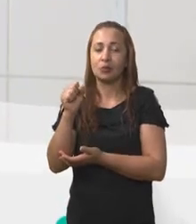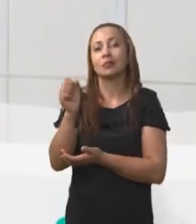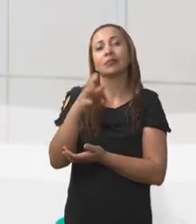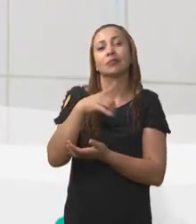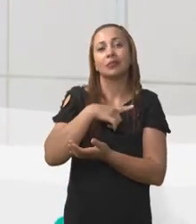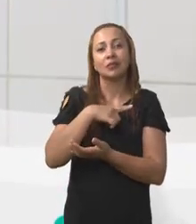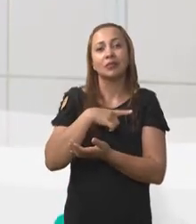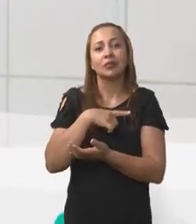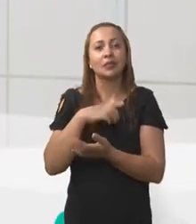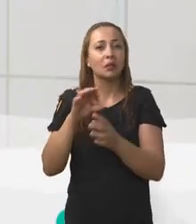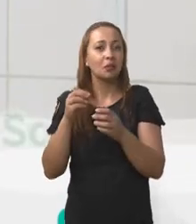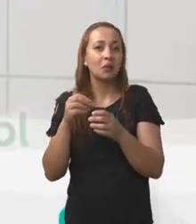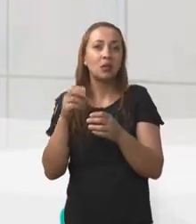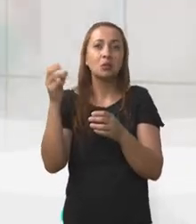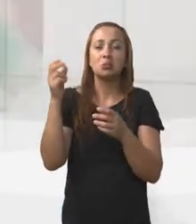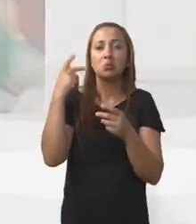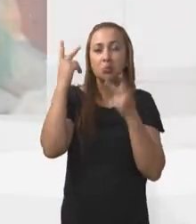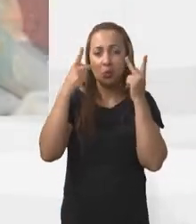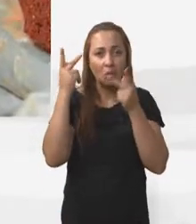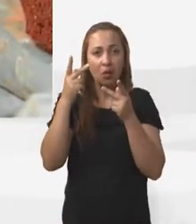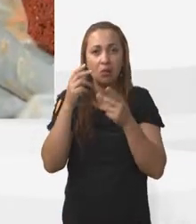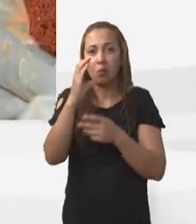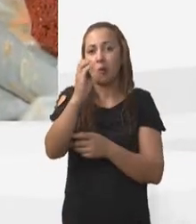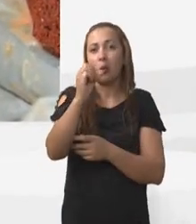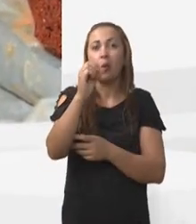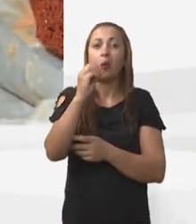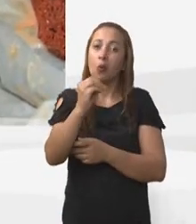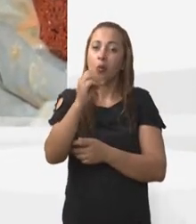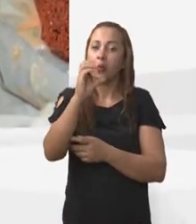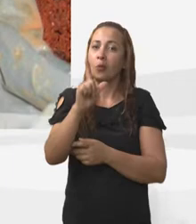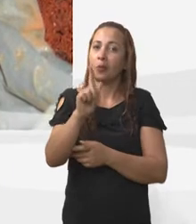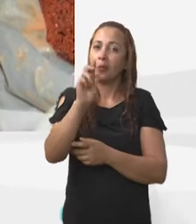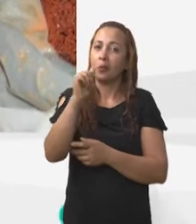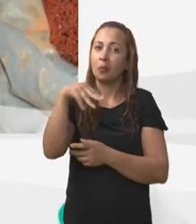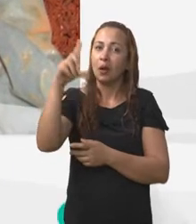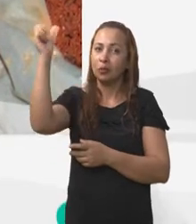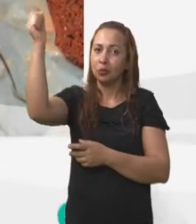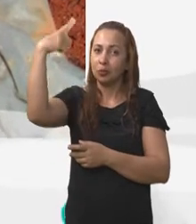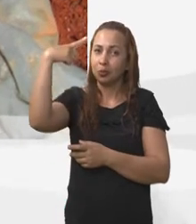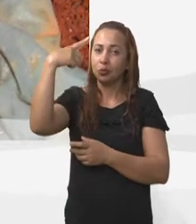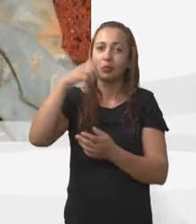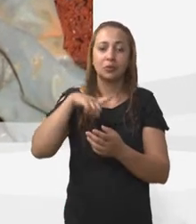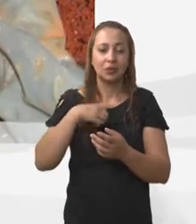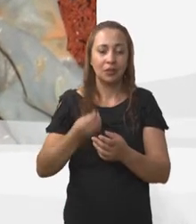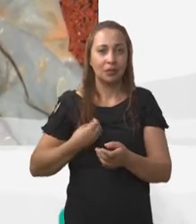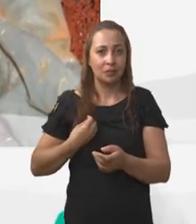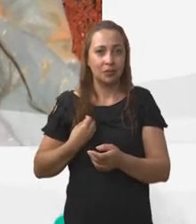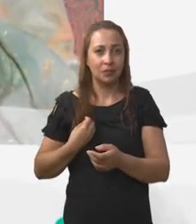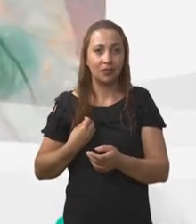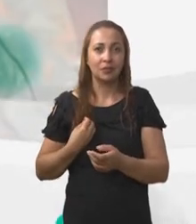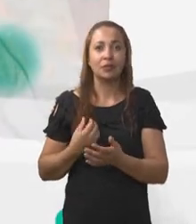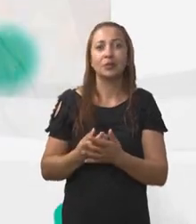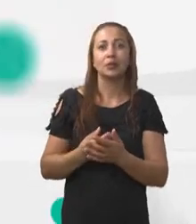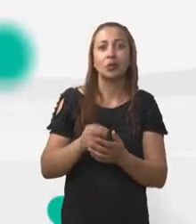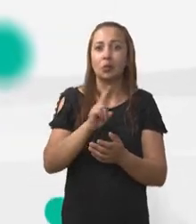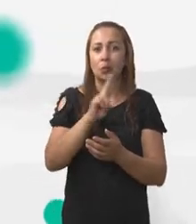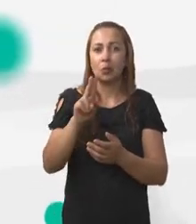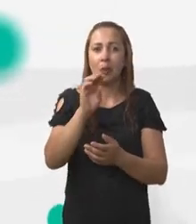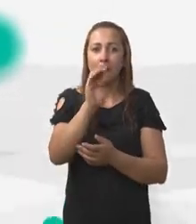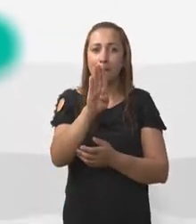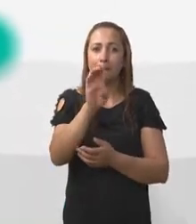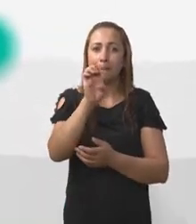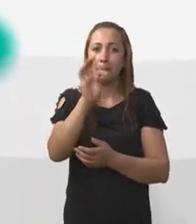específico, mas o nome popularmente conhecido é o cogumelo do sol. Então, nós temos aí a presença de um polissacarídeo chamado